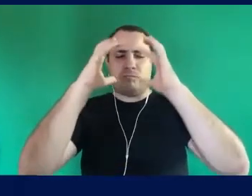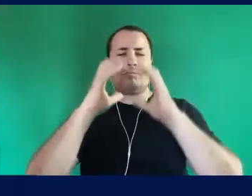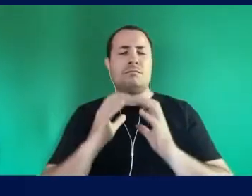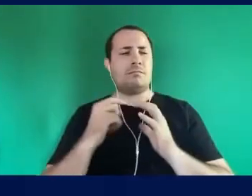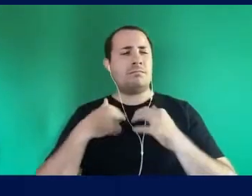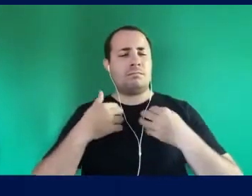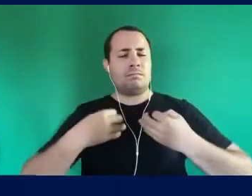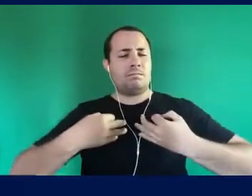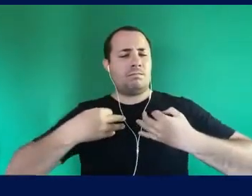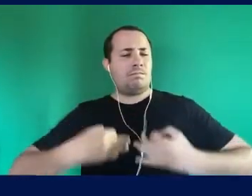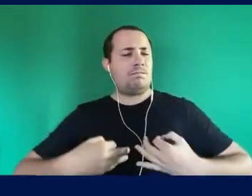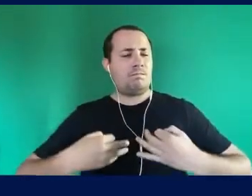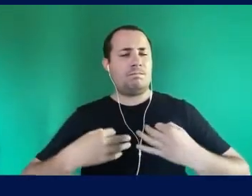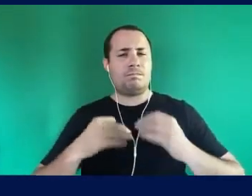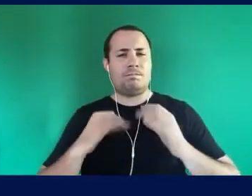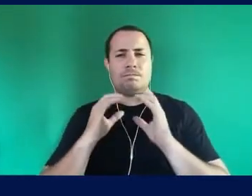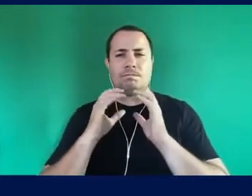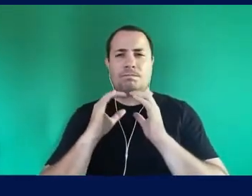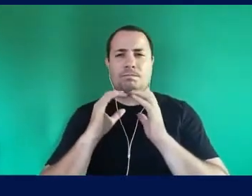cérebro